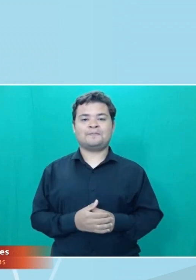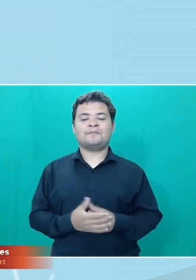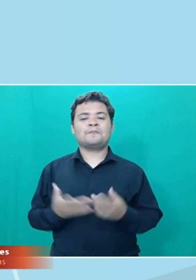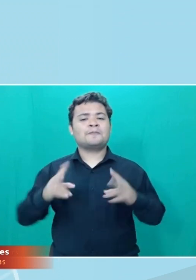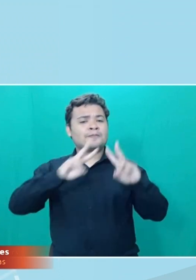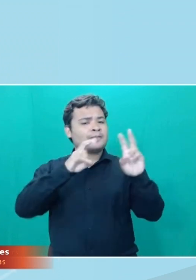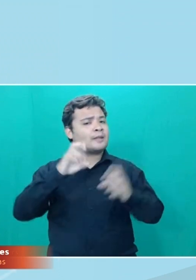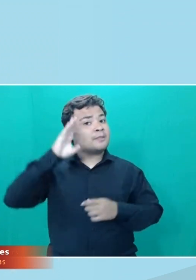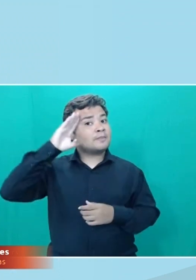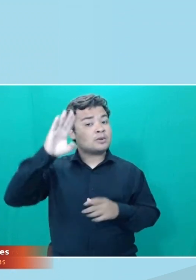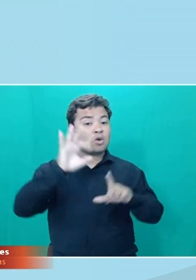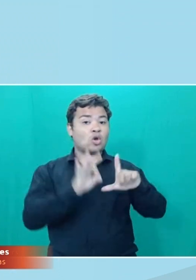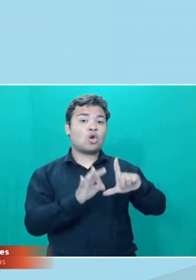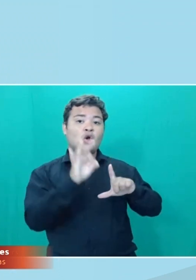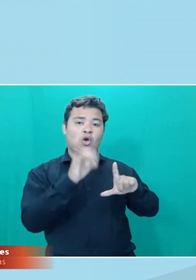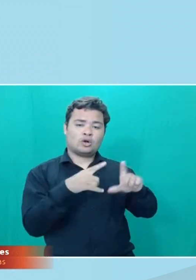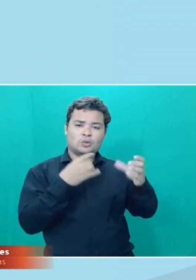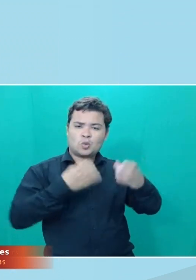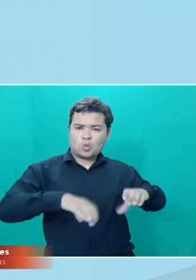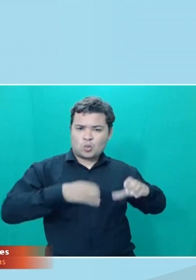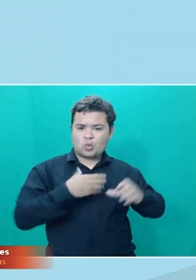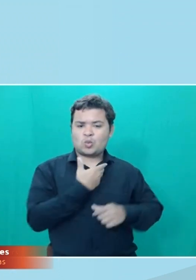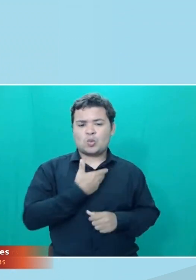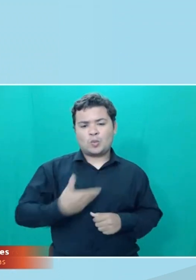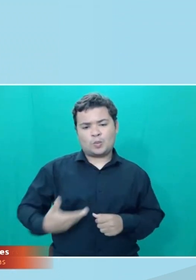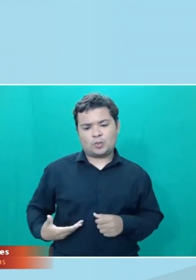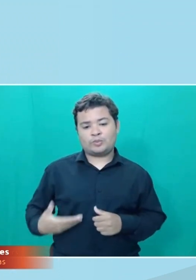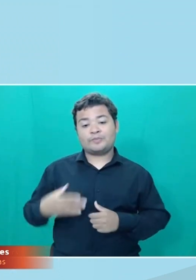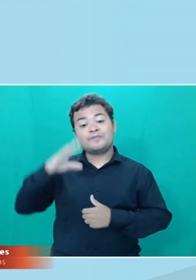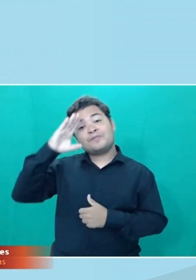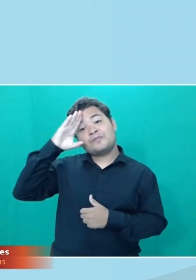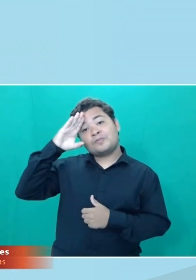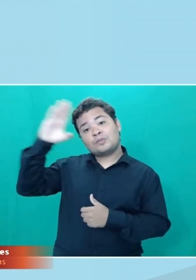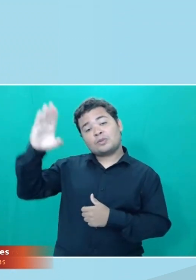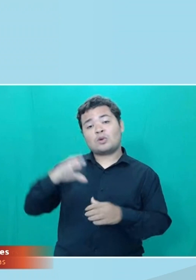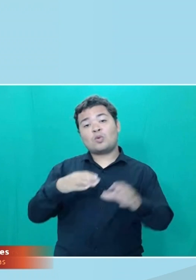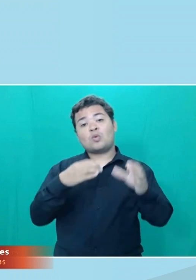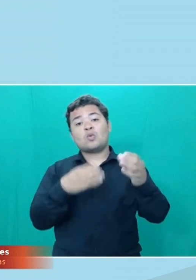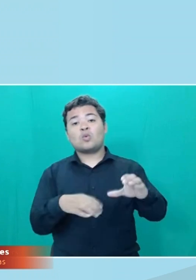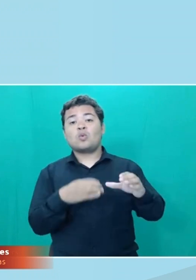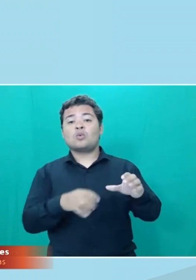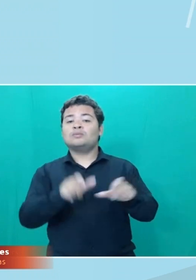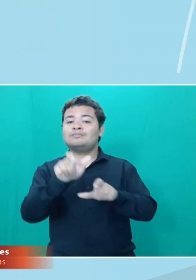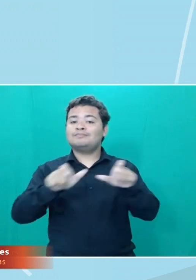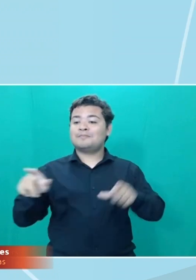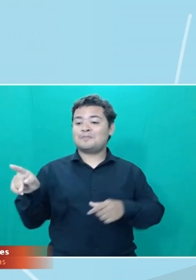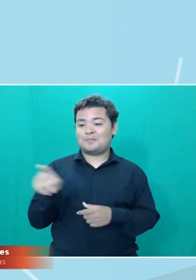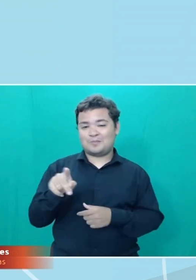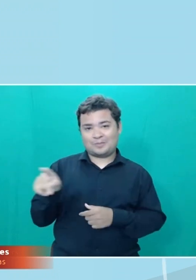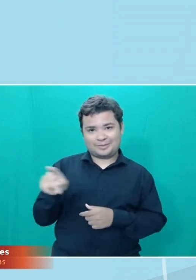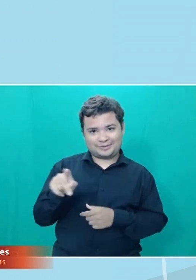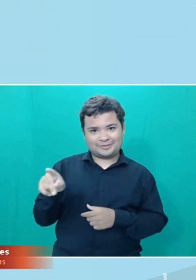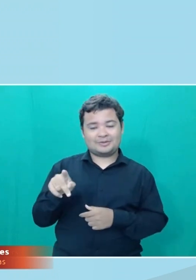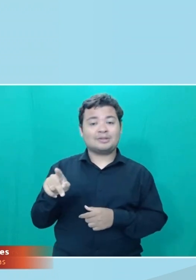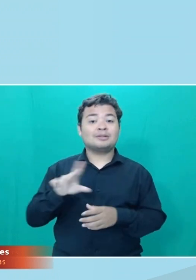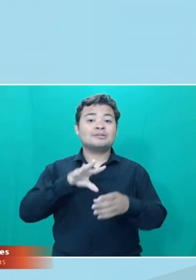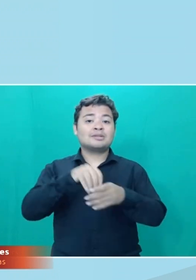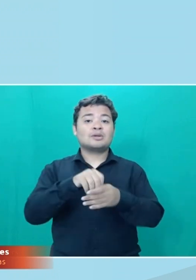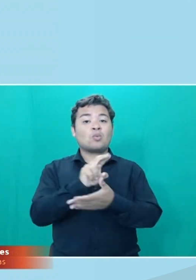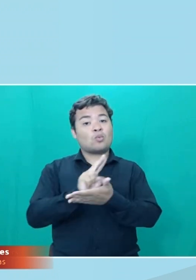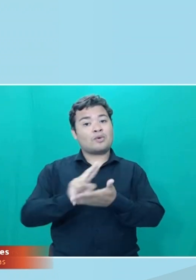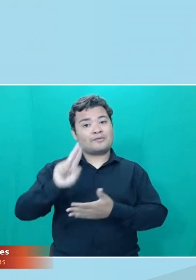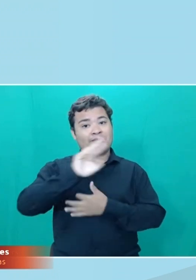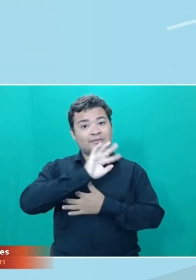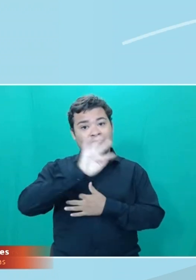as cotas nos concursos públicos, principalmente nos concursos para professor em universidades federais.